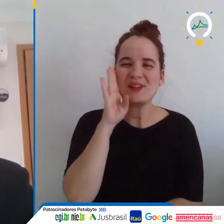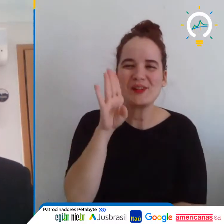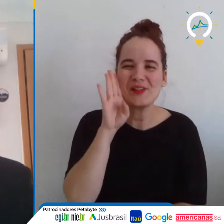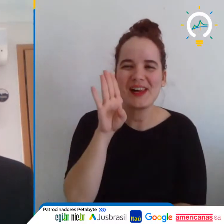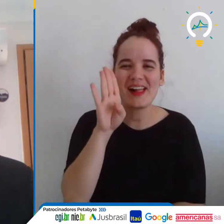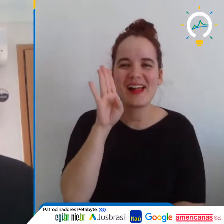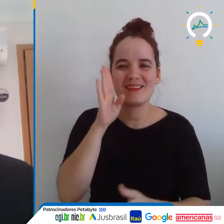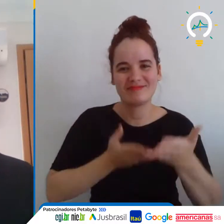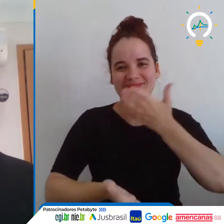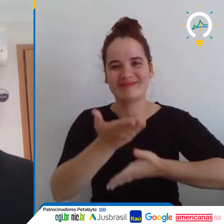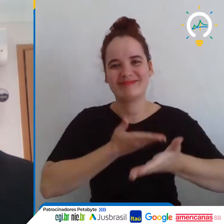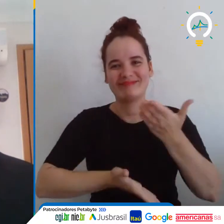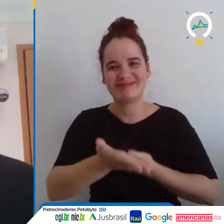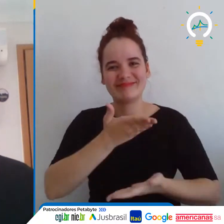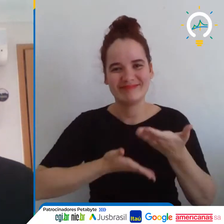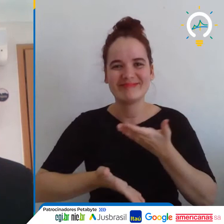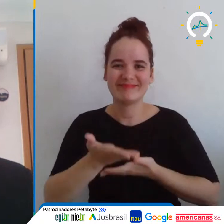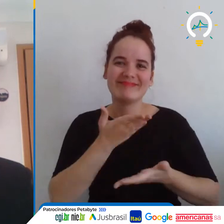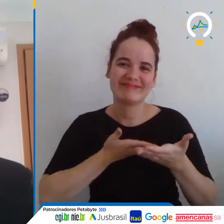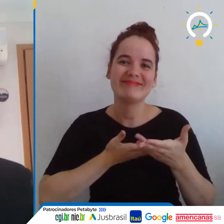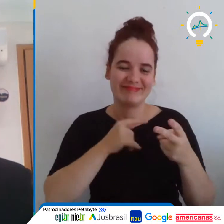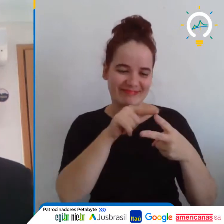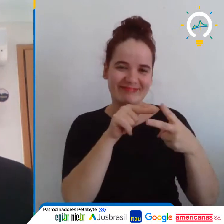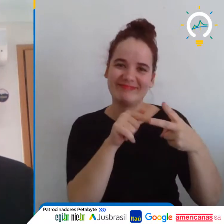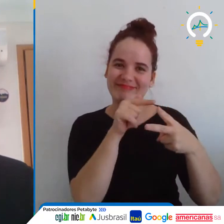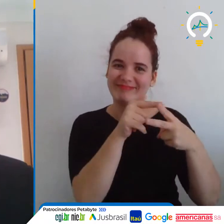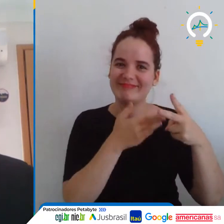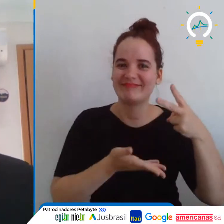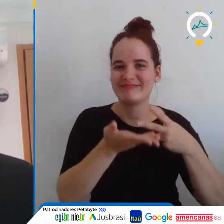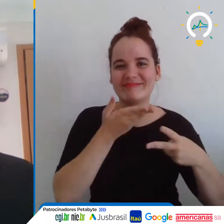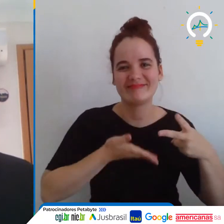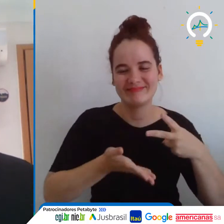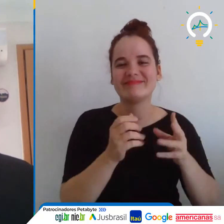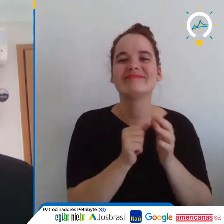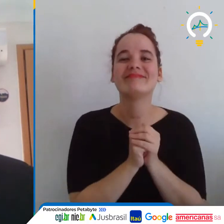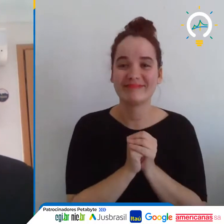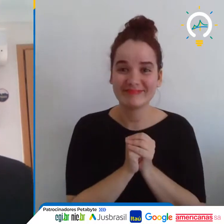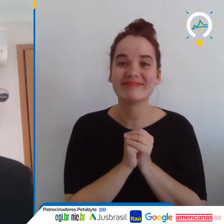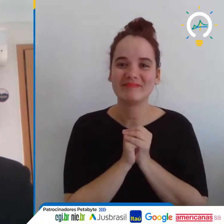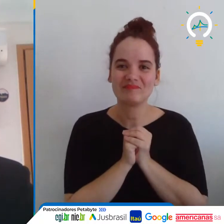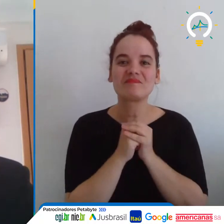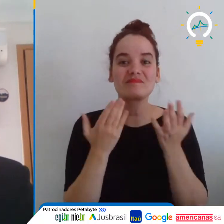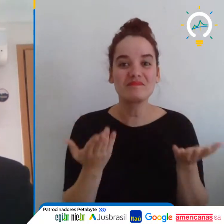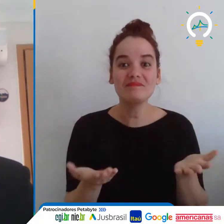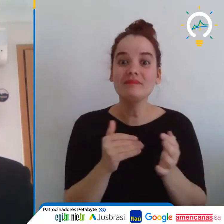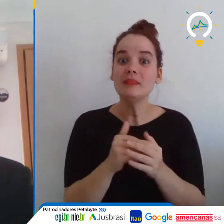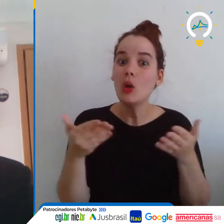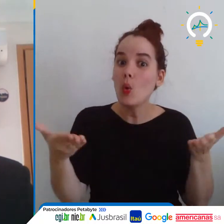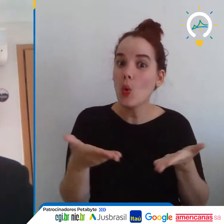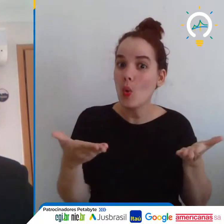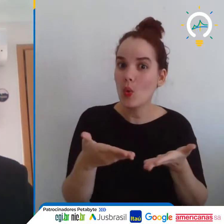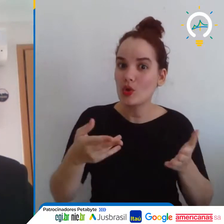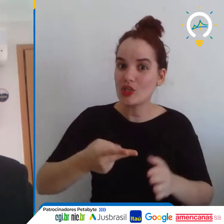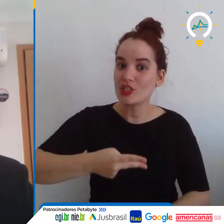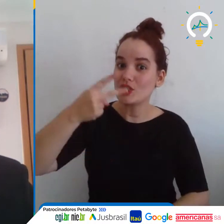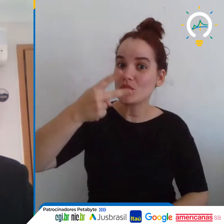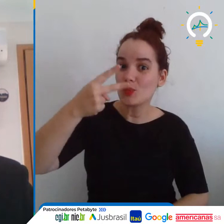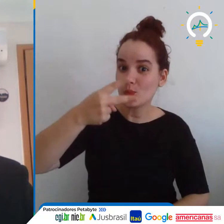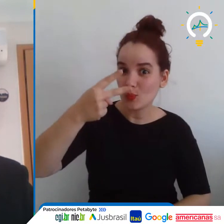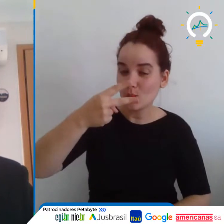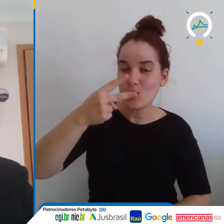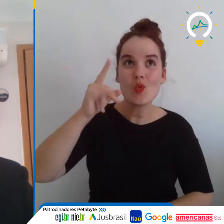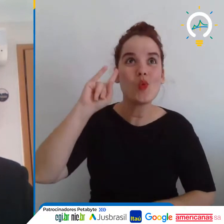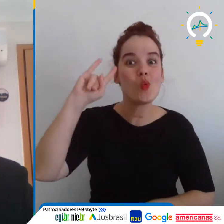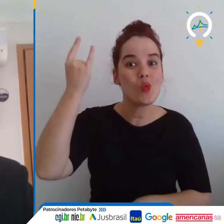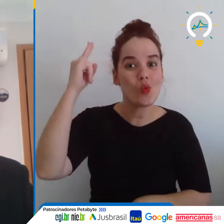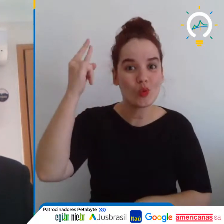interação conosco dos eventos satélites. Então nós começamos hoje o segundo e último dia